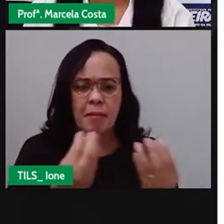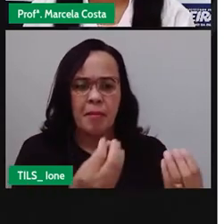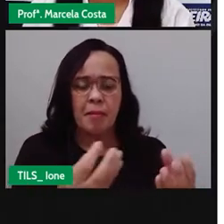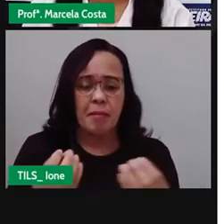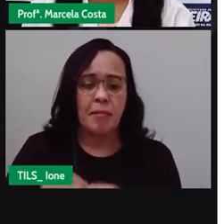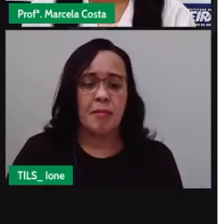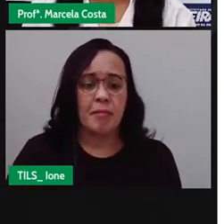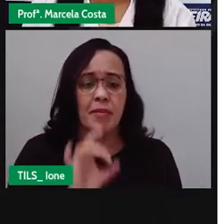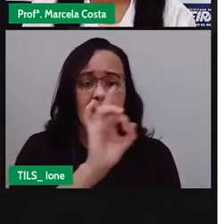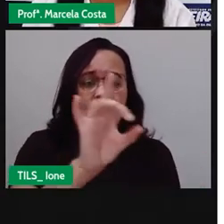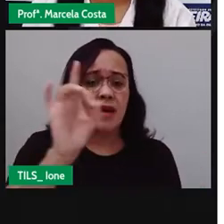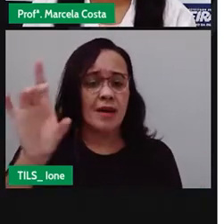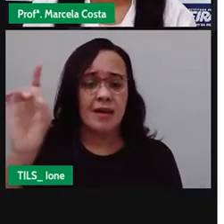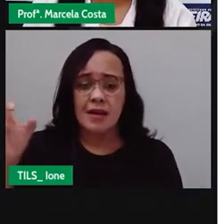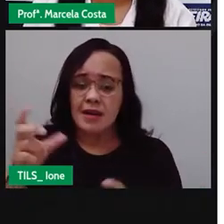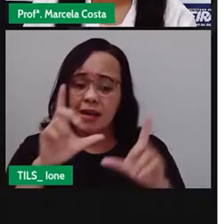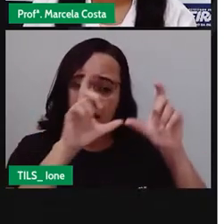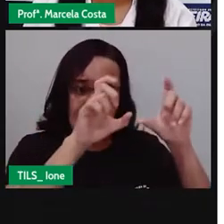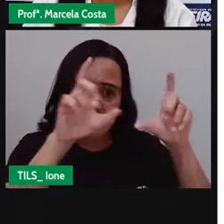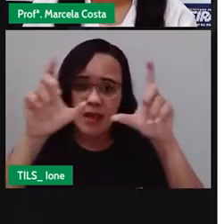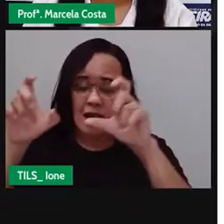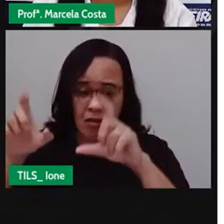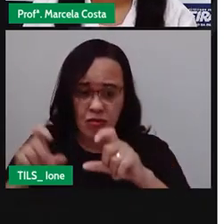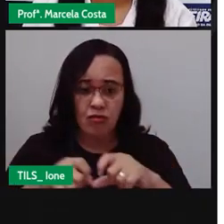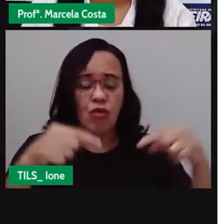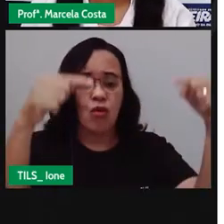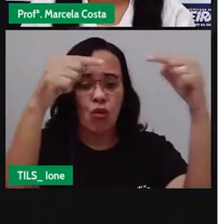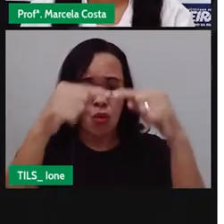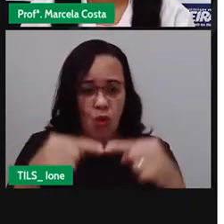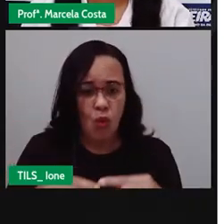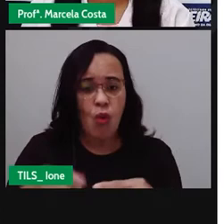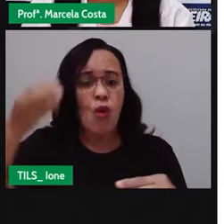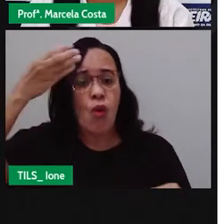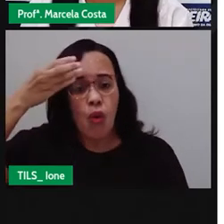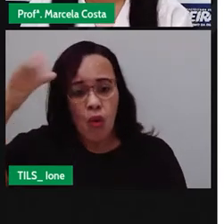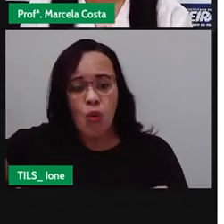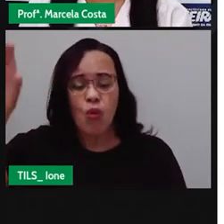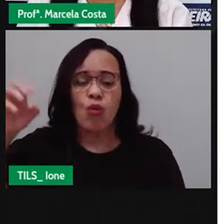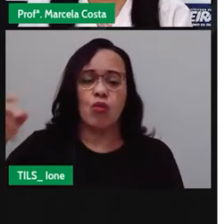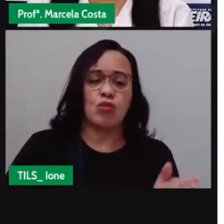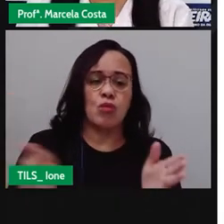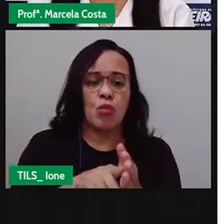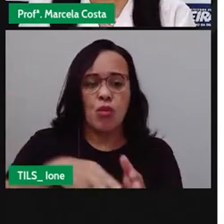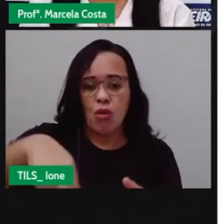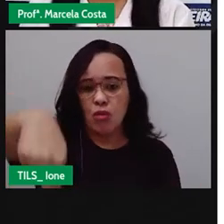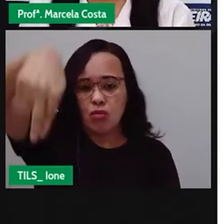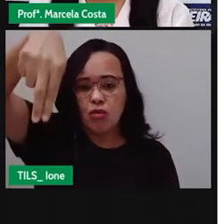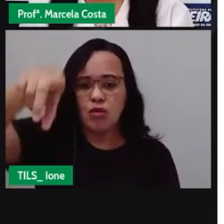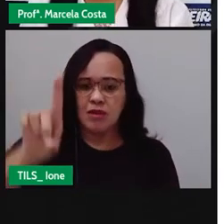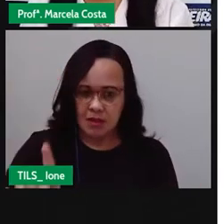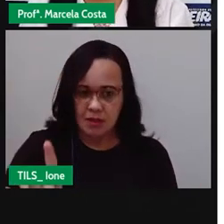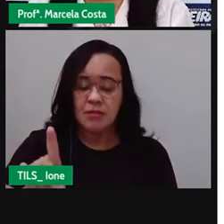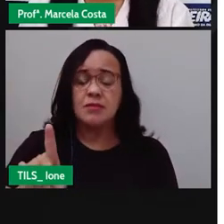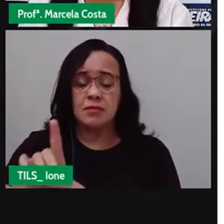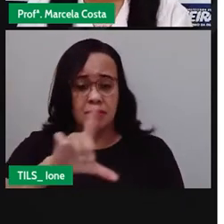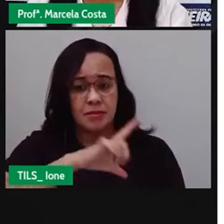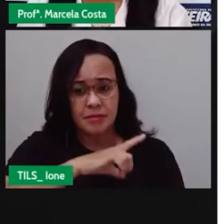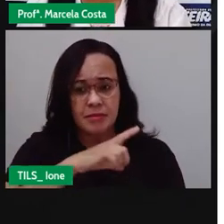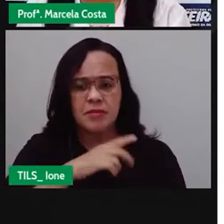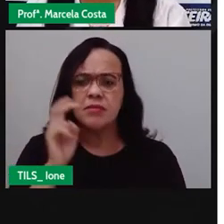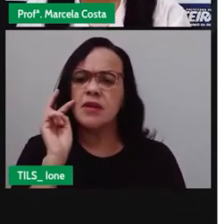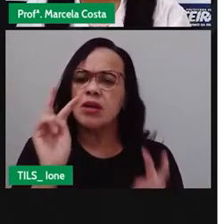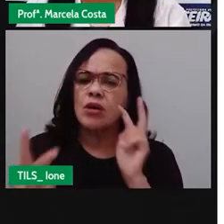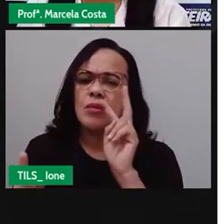imagens folclóricas, mostrando aí a cultura do Nordeste. Também vemos a